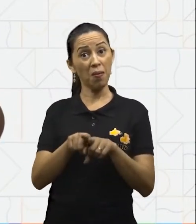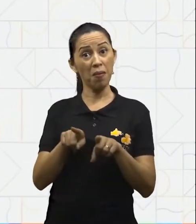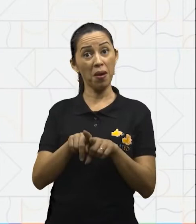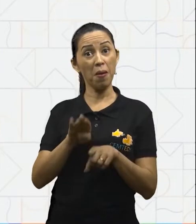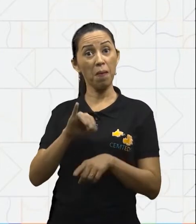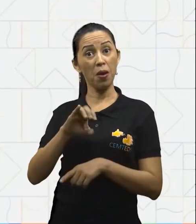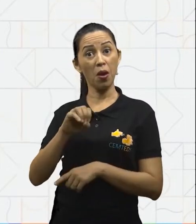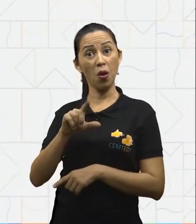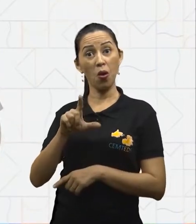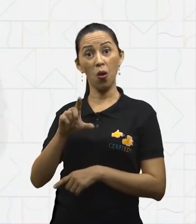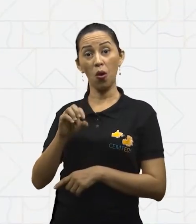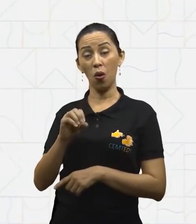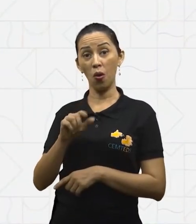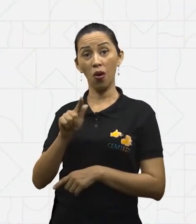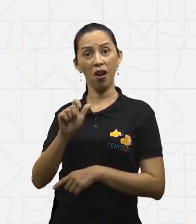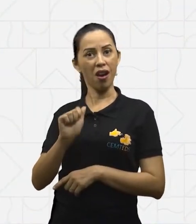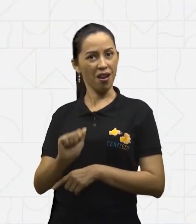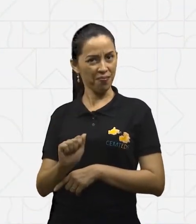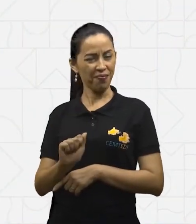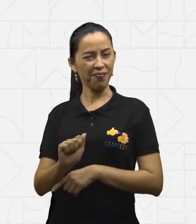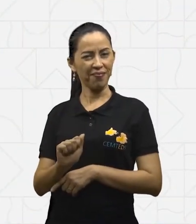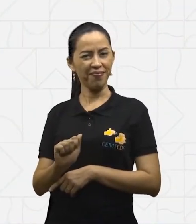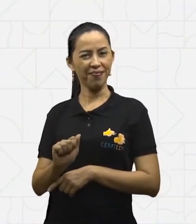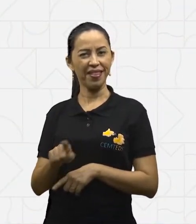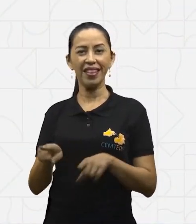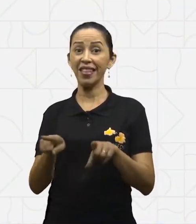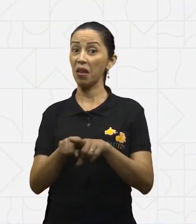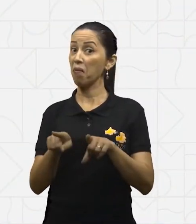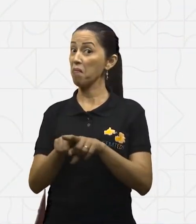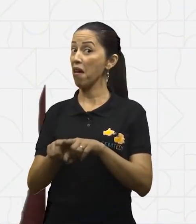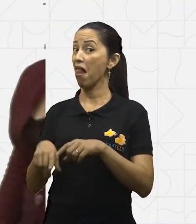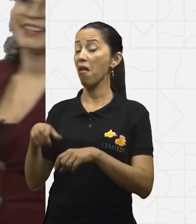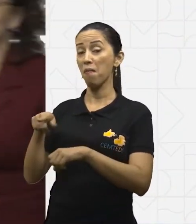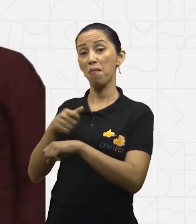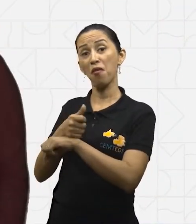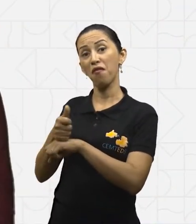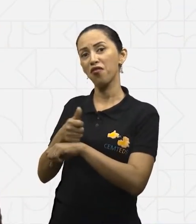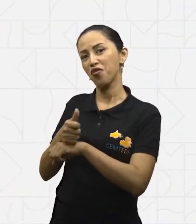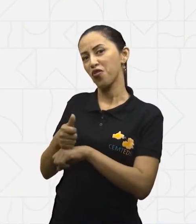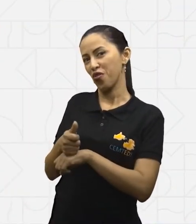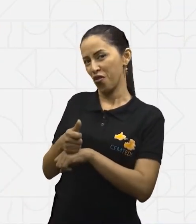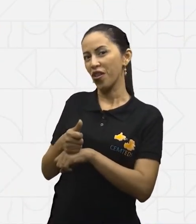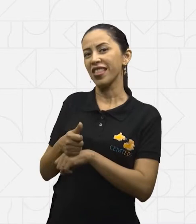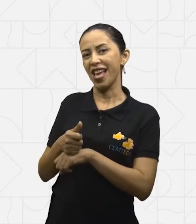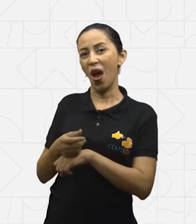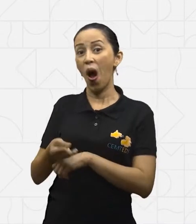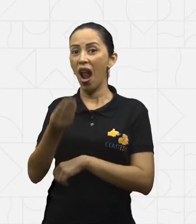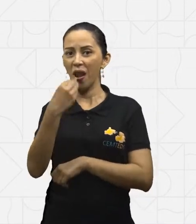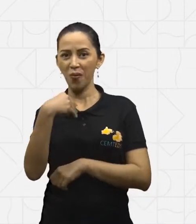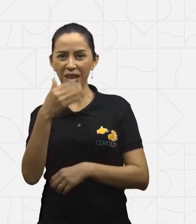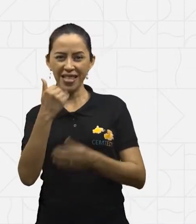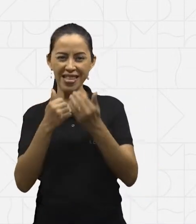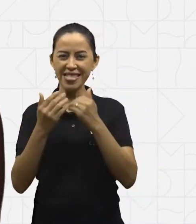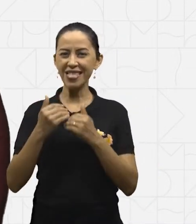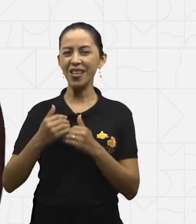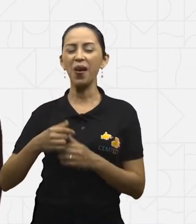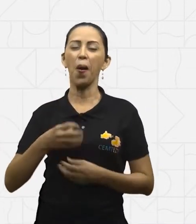nutricionista. Seja muito bem-vinda, doutora Rayane Ayla! Oi, tudo bem? Obrigada!